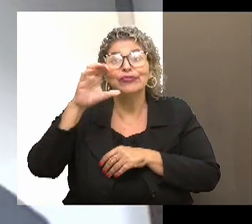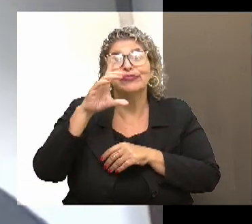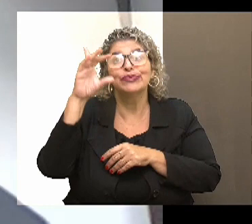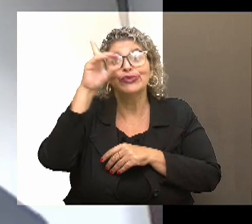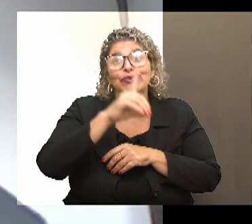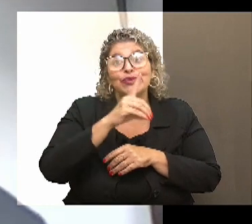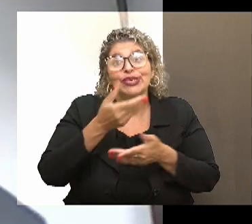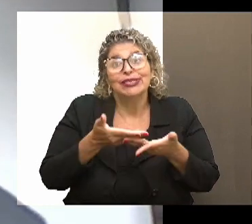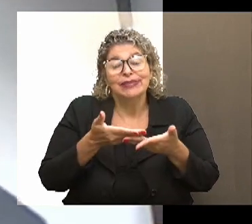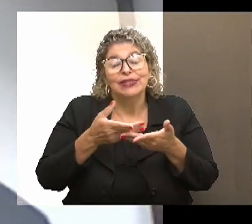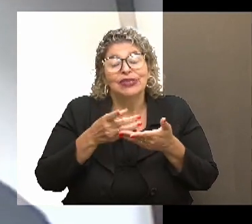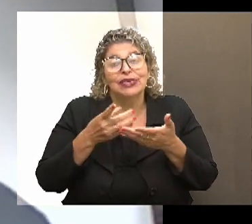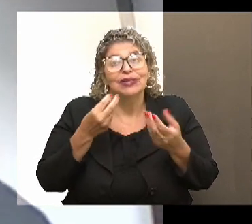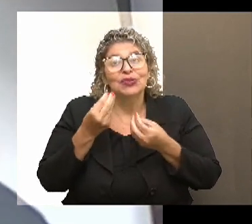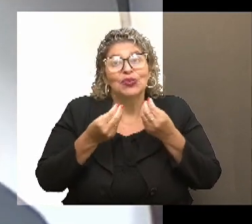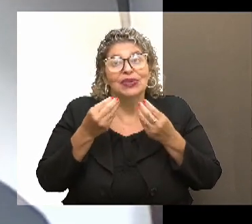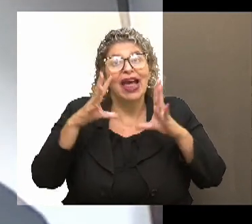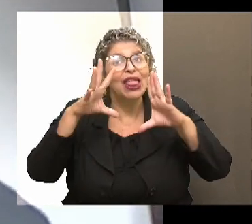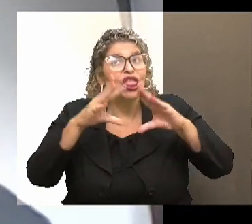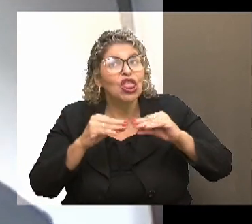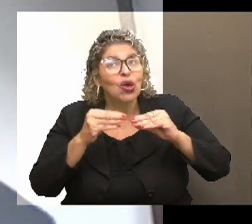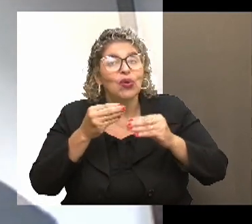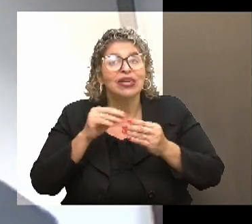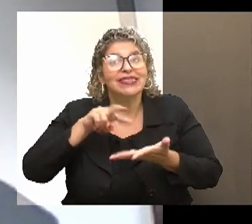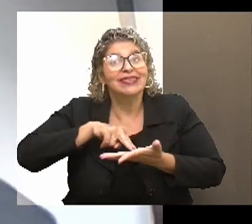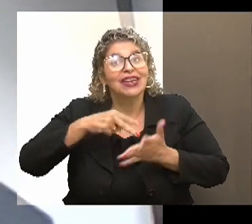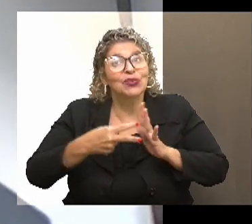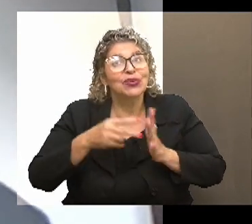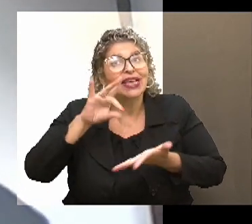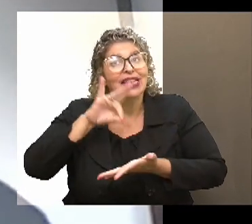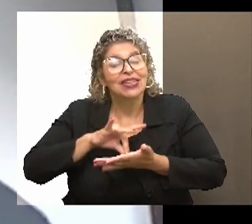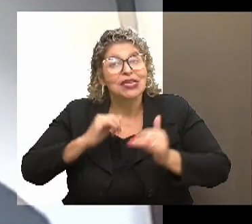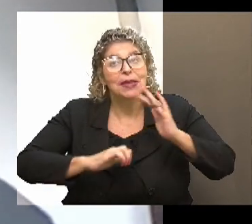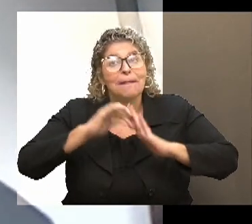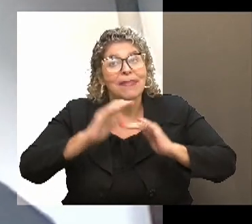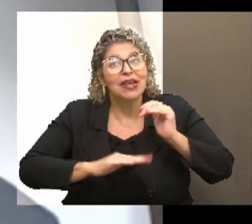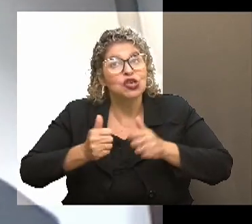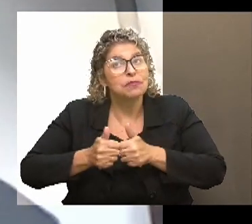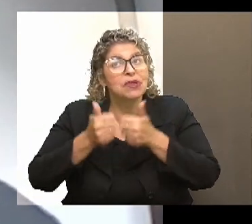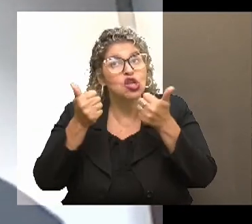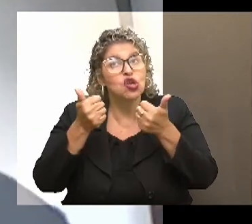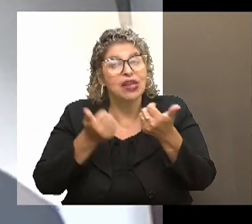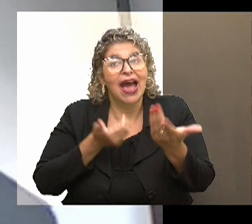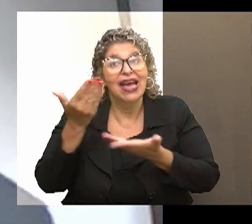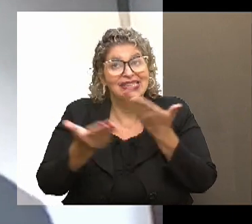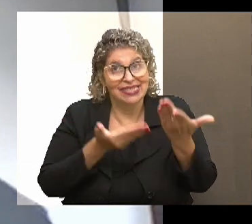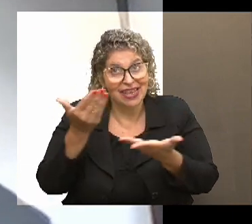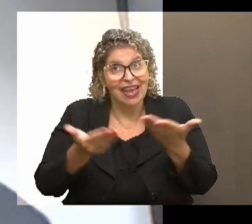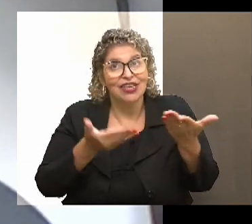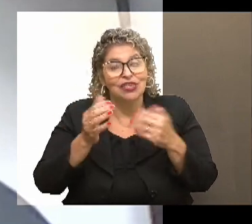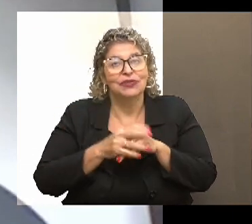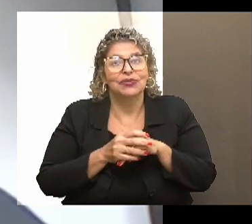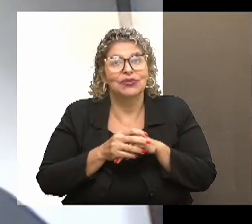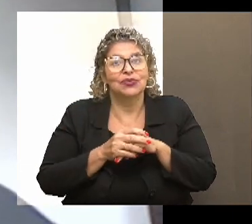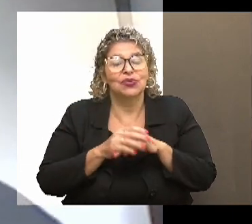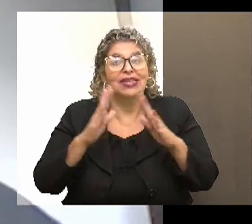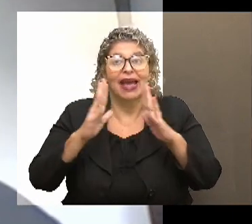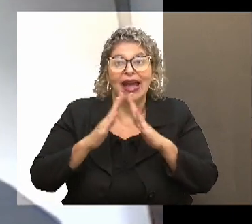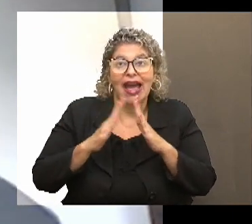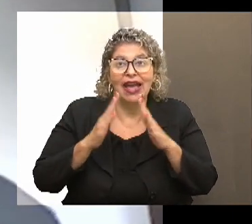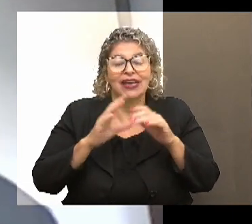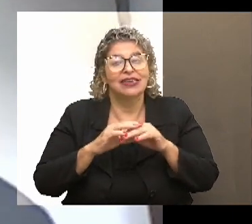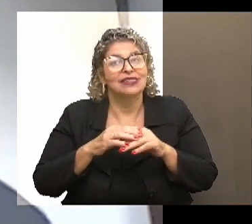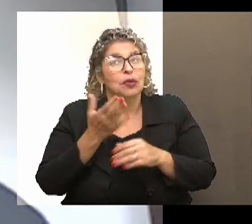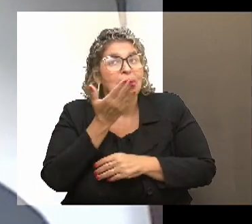não acaba traduzindo, se traduzindo em realidade prática de melhorar e dar mais acesso às pessoas a uma moradia, a uma alimentação